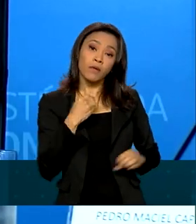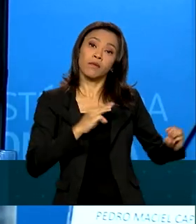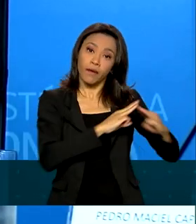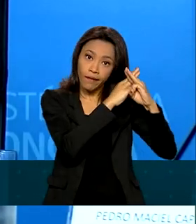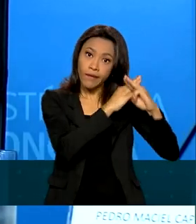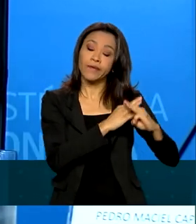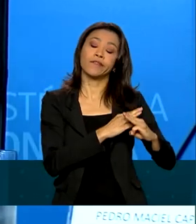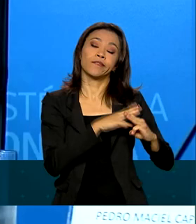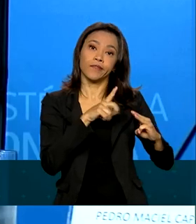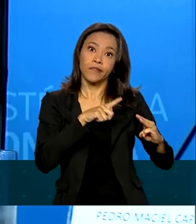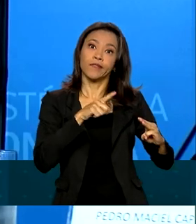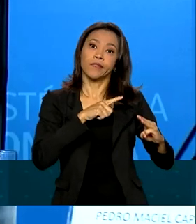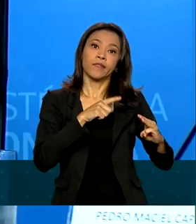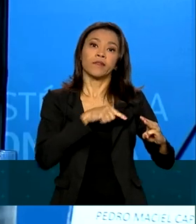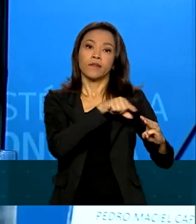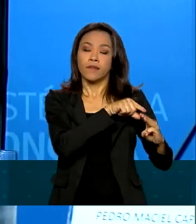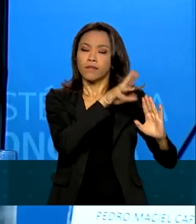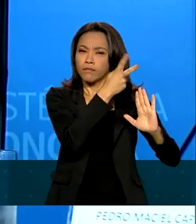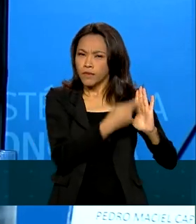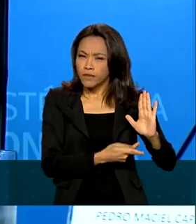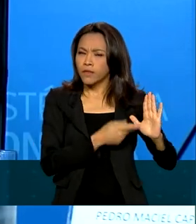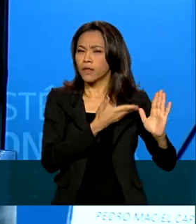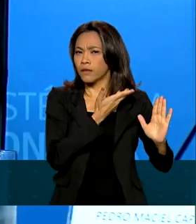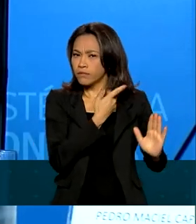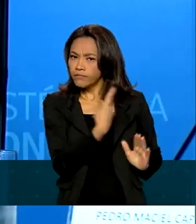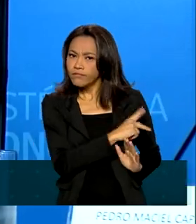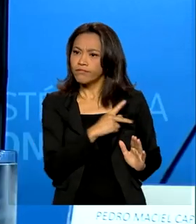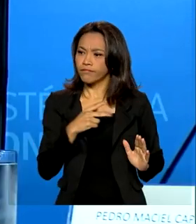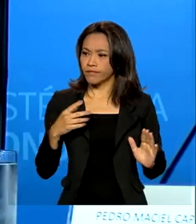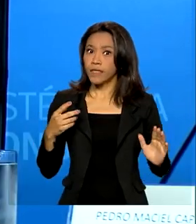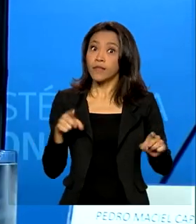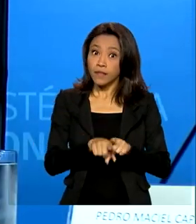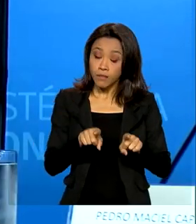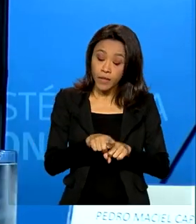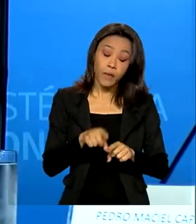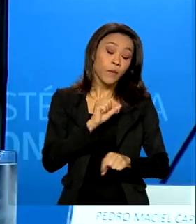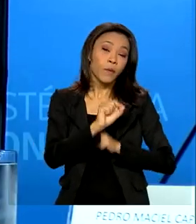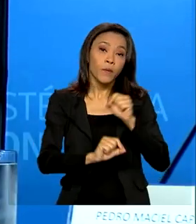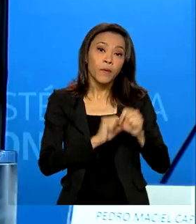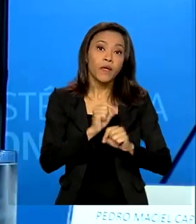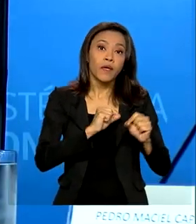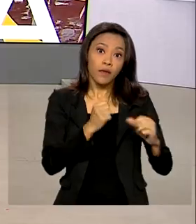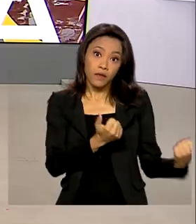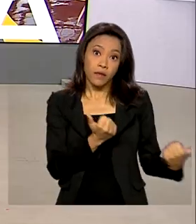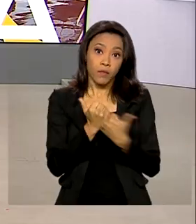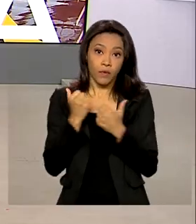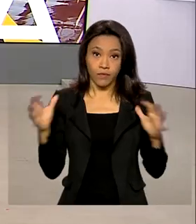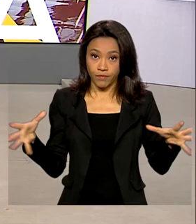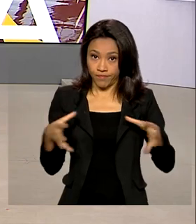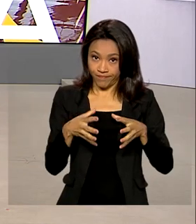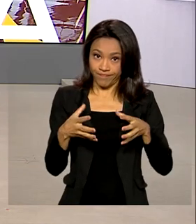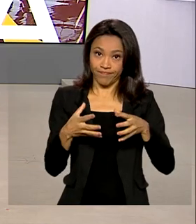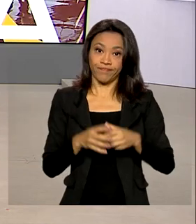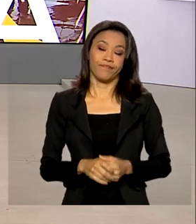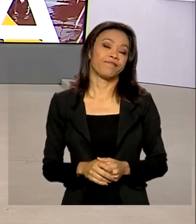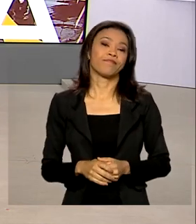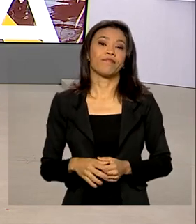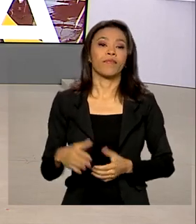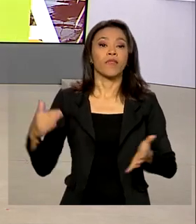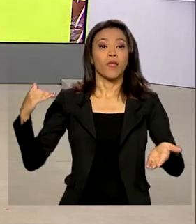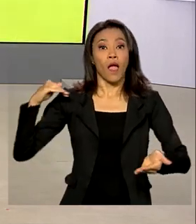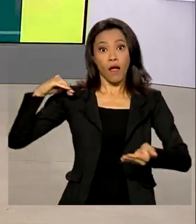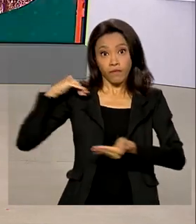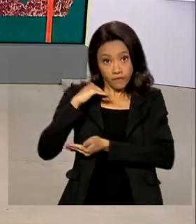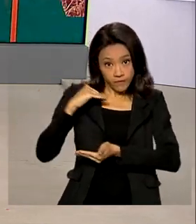na estruturação de projetos para entes subnacionais e contando também com a capilaridade da Caixa. A Anvisa,